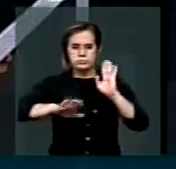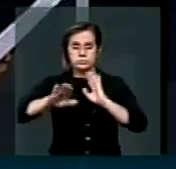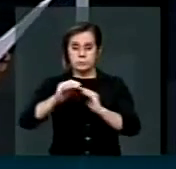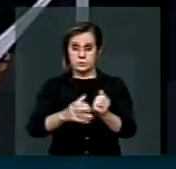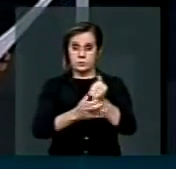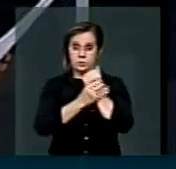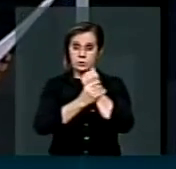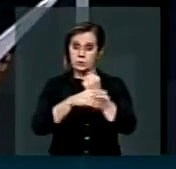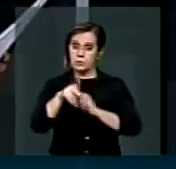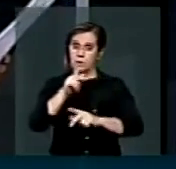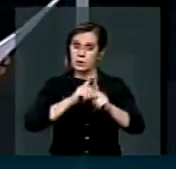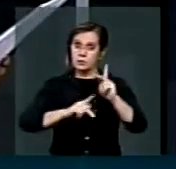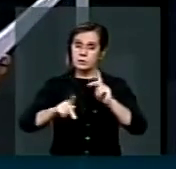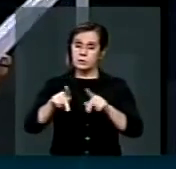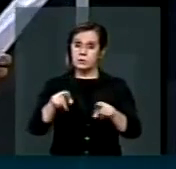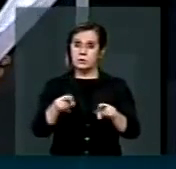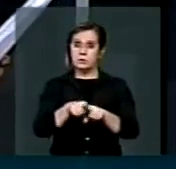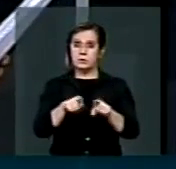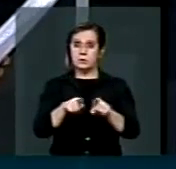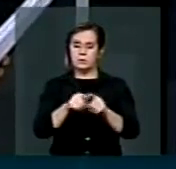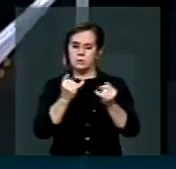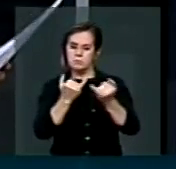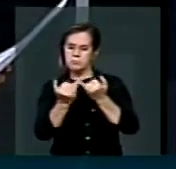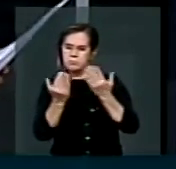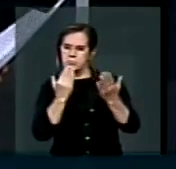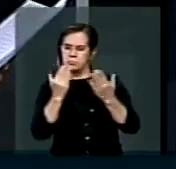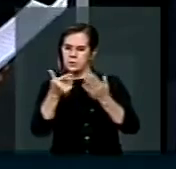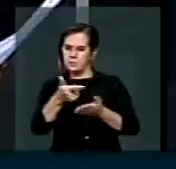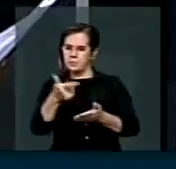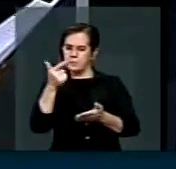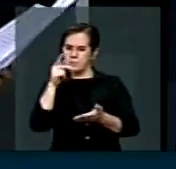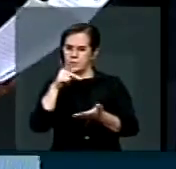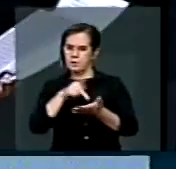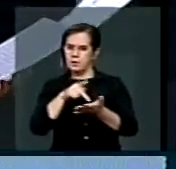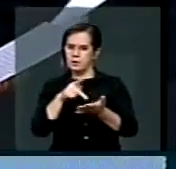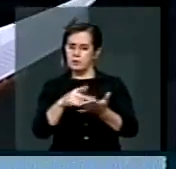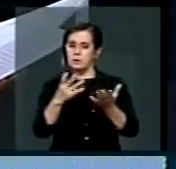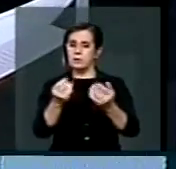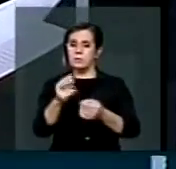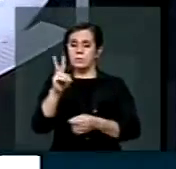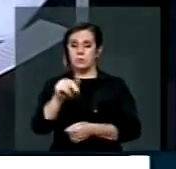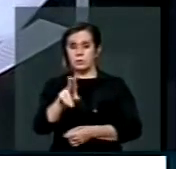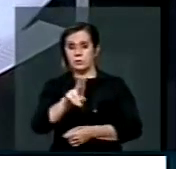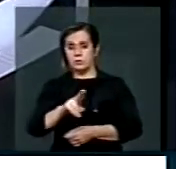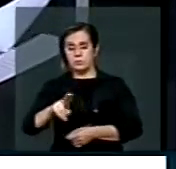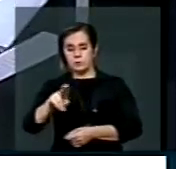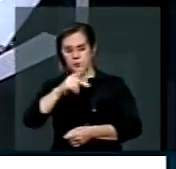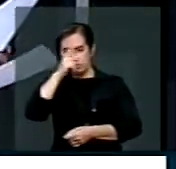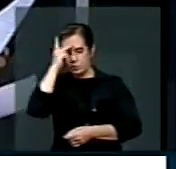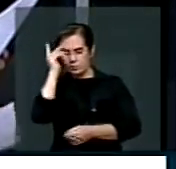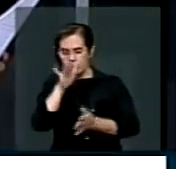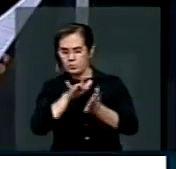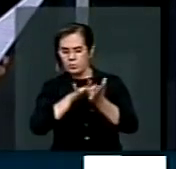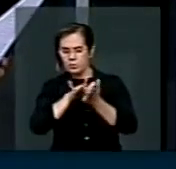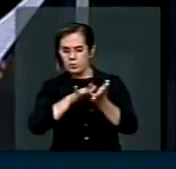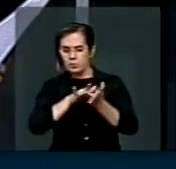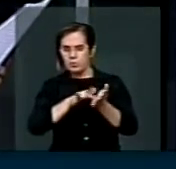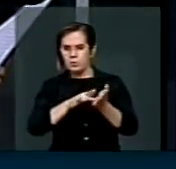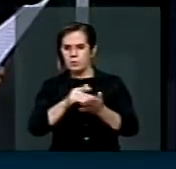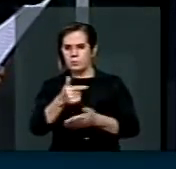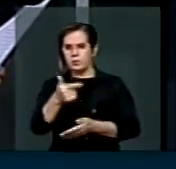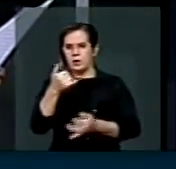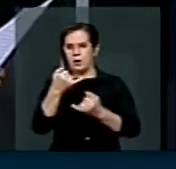população. Por serem semelhantes, as armas de fogo são muitas vezes usadas por criminosos. Arma não é